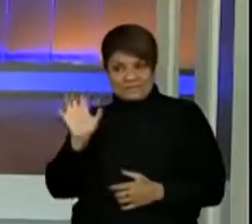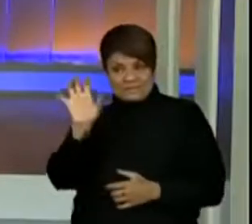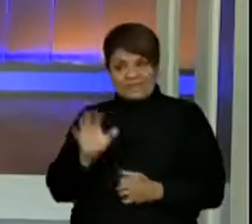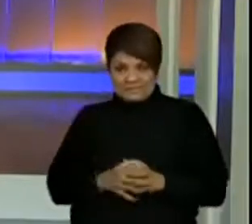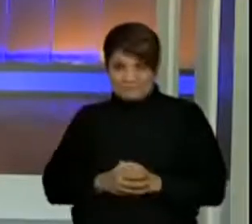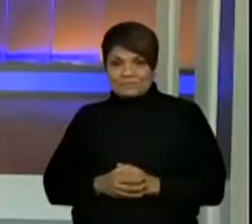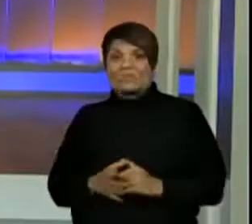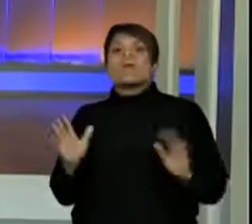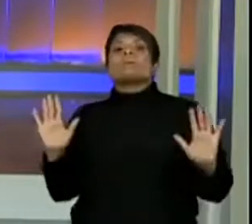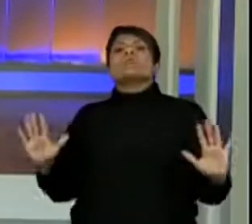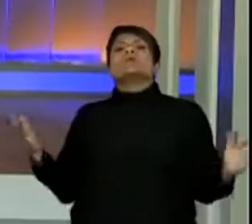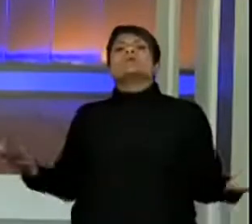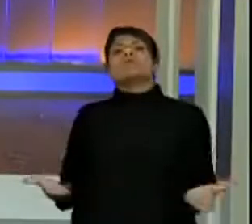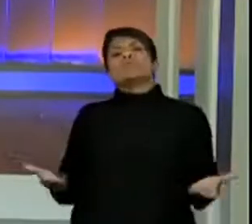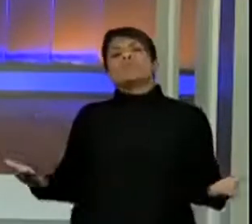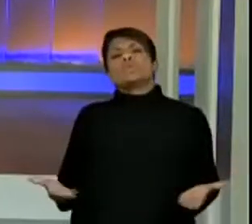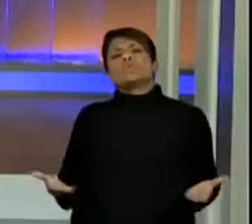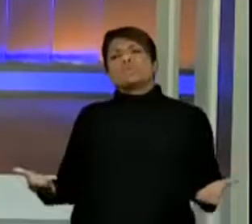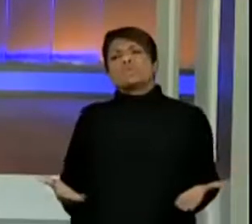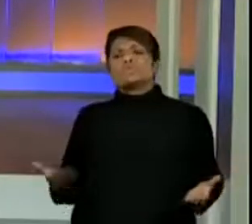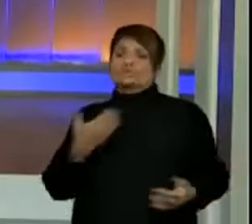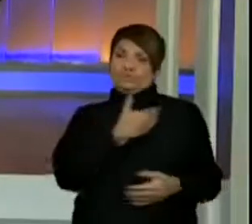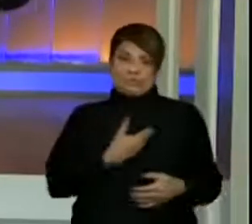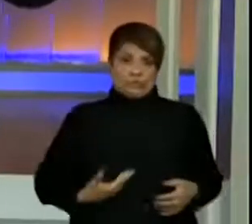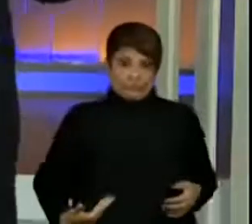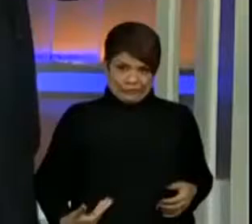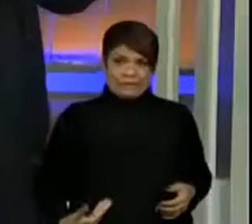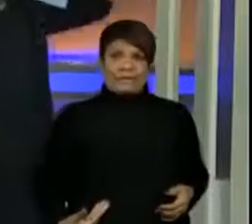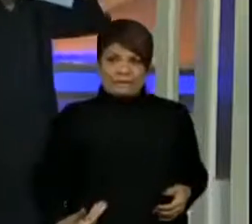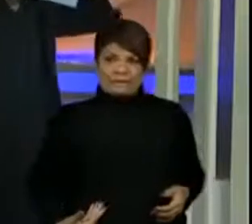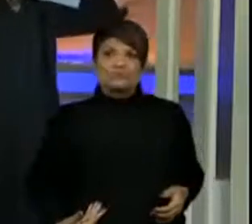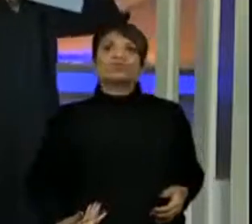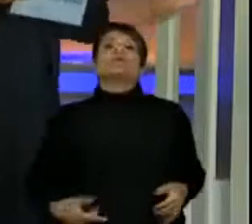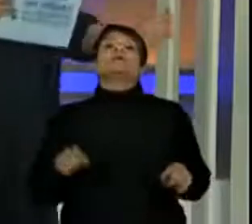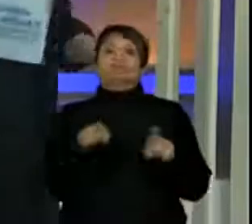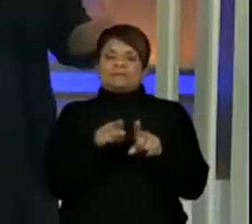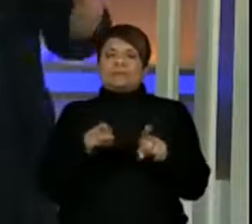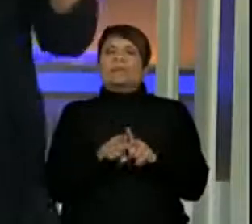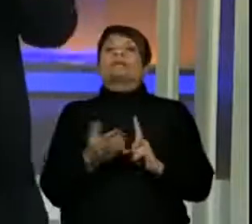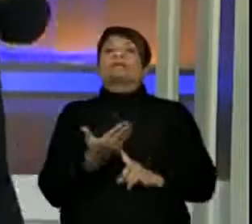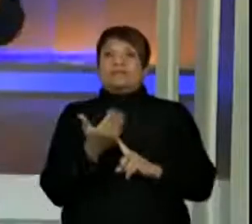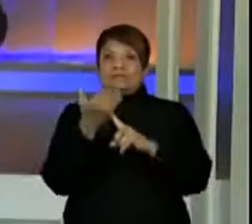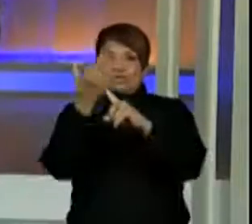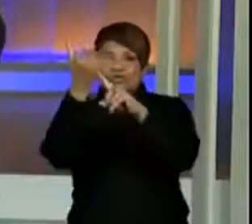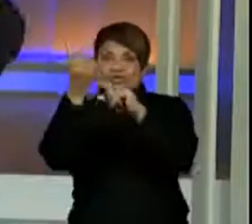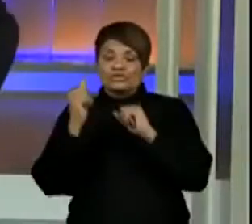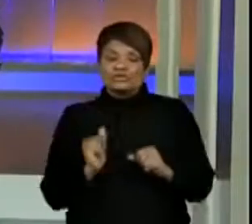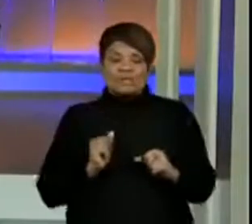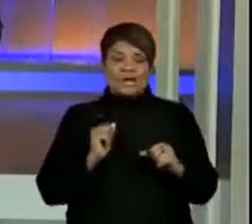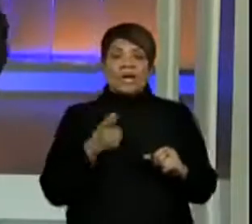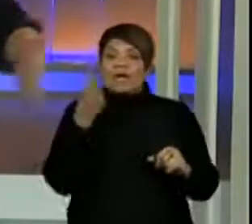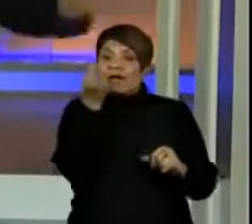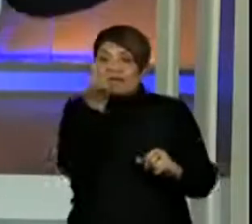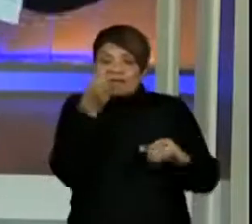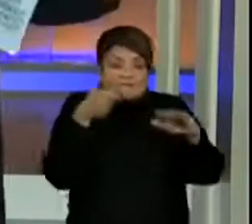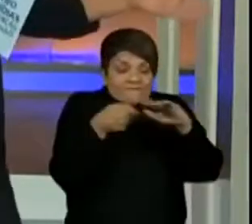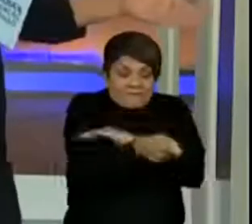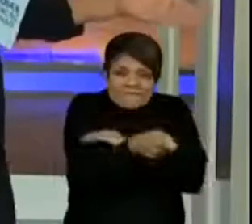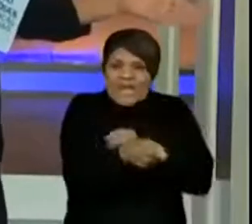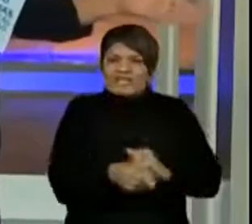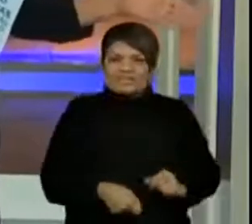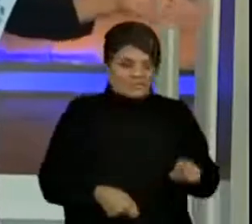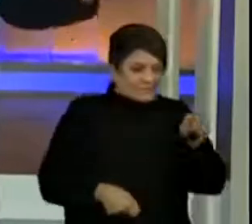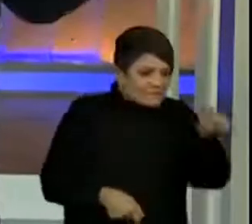Mas, hoje, o governo e a tecnologia investem maciçamente